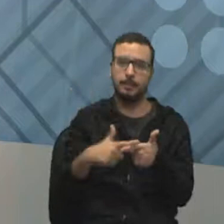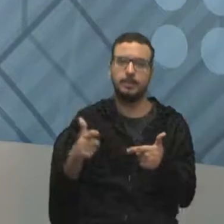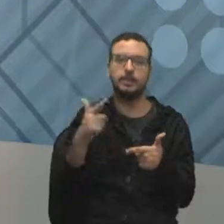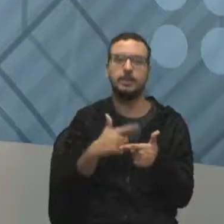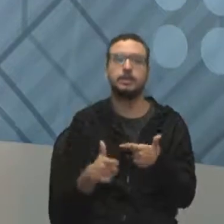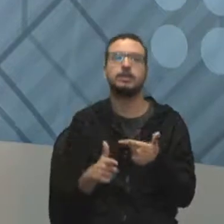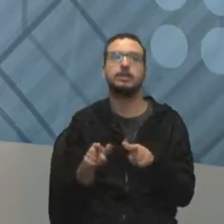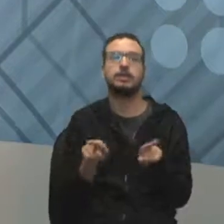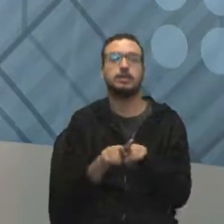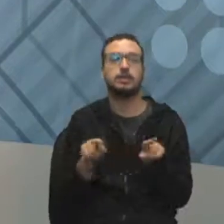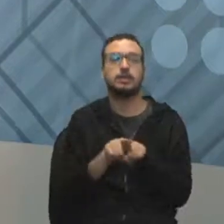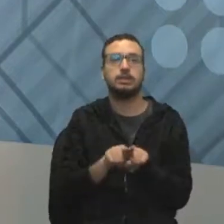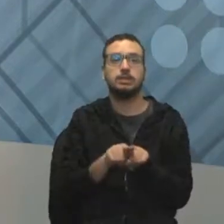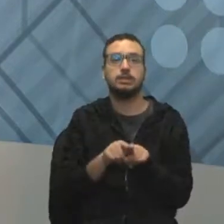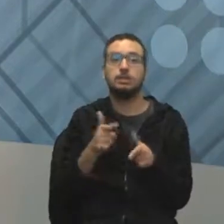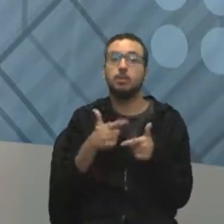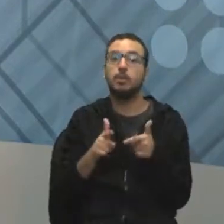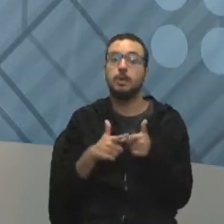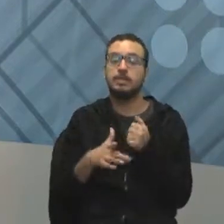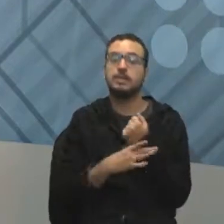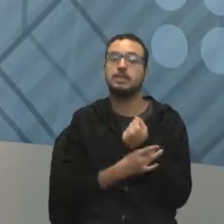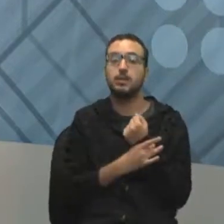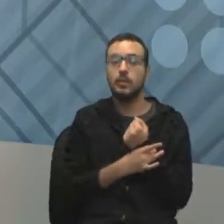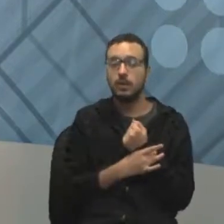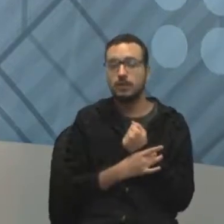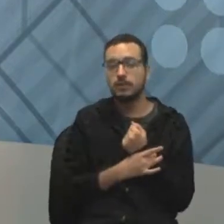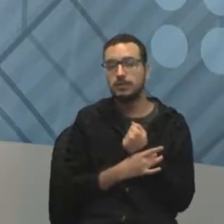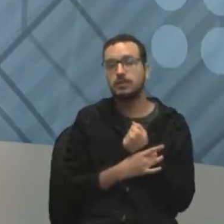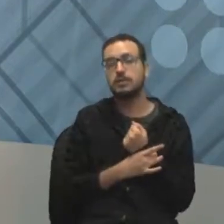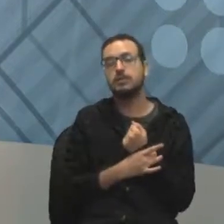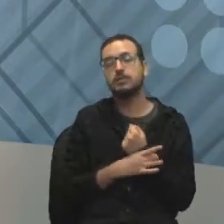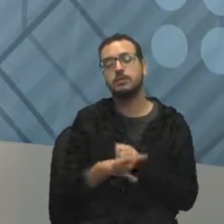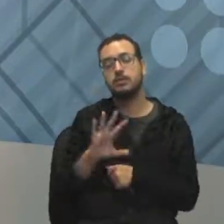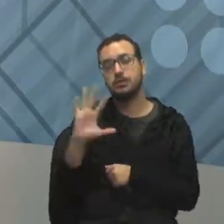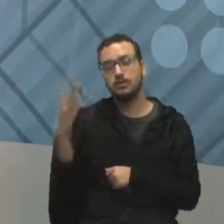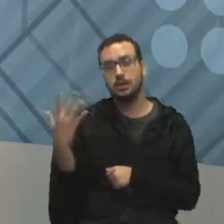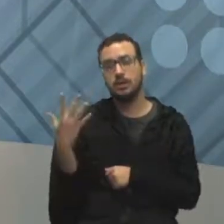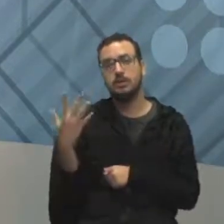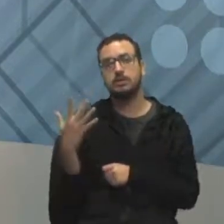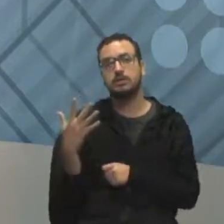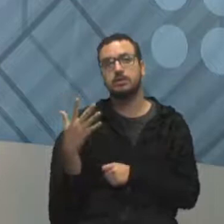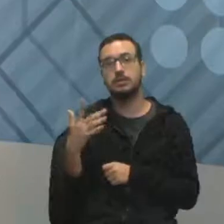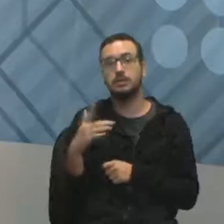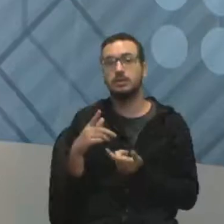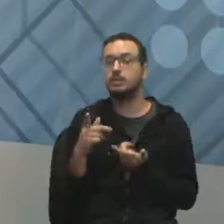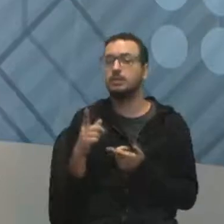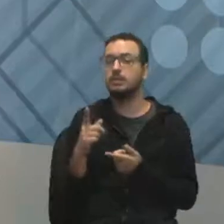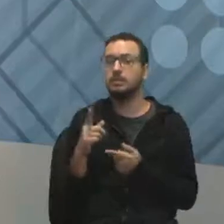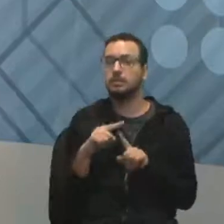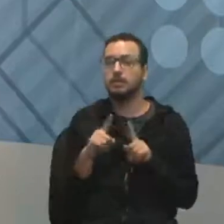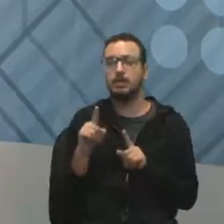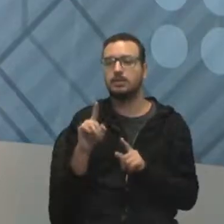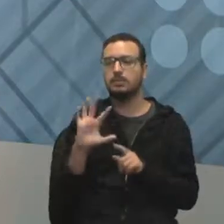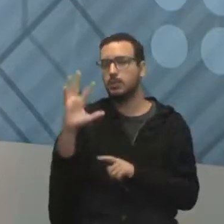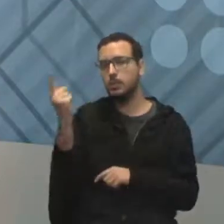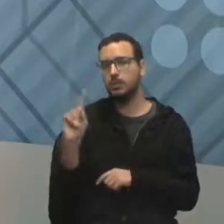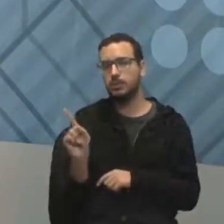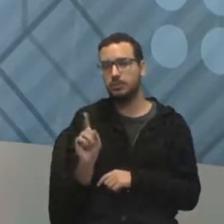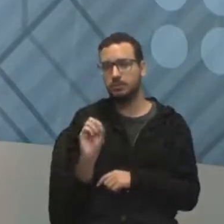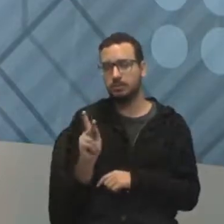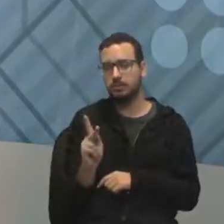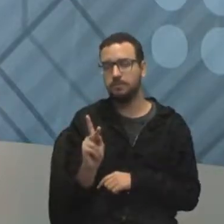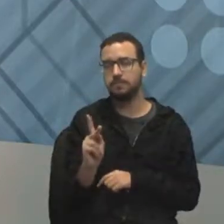Inclusive, problemas de segurança que vão acontecer, que na verdade não vão acontecer lá na cidade do Rock.